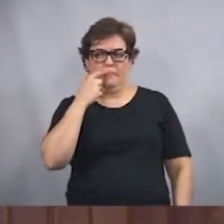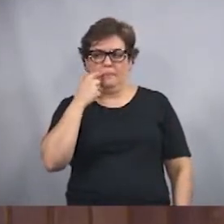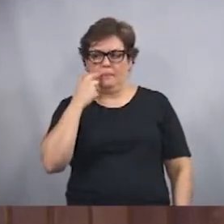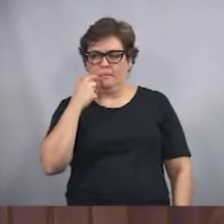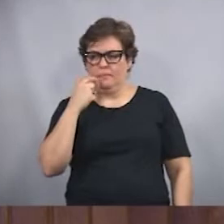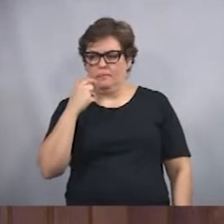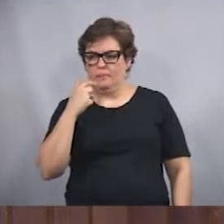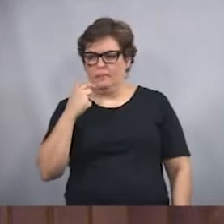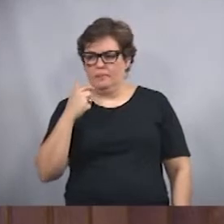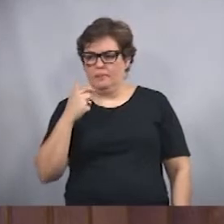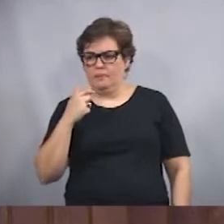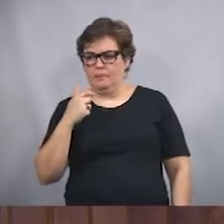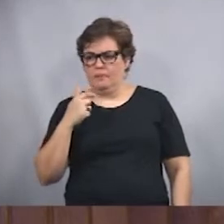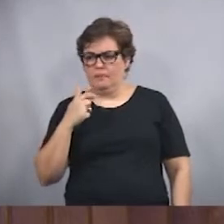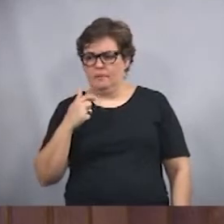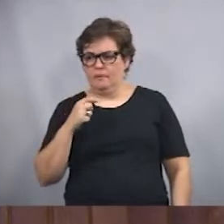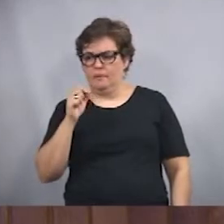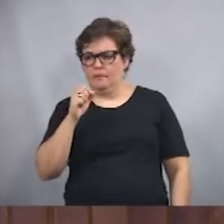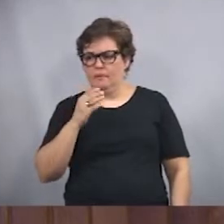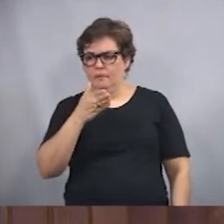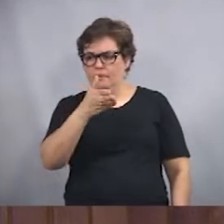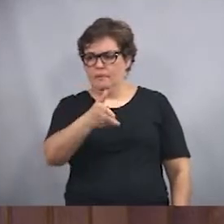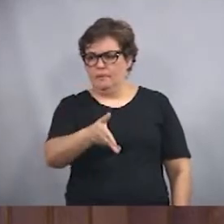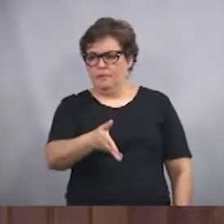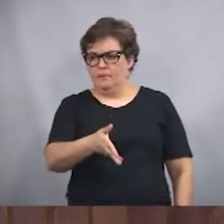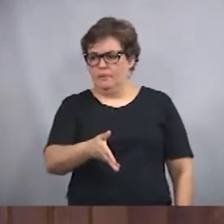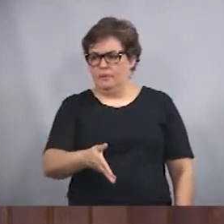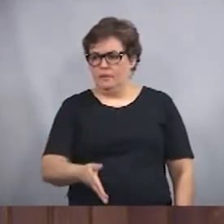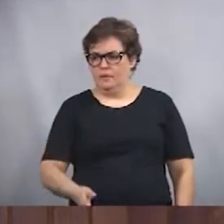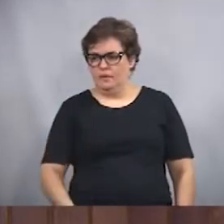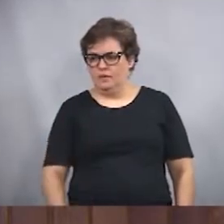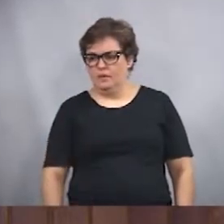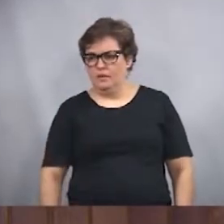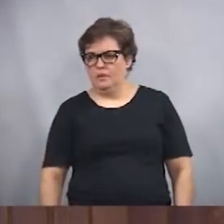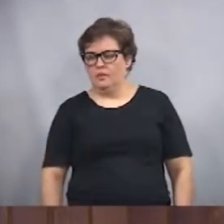que se dirija ao centro do plenário, por gentileza.